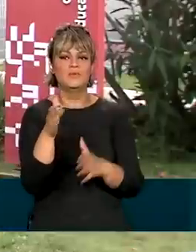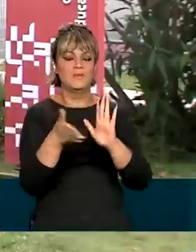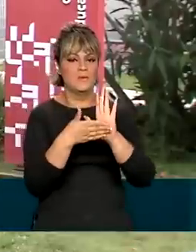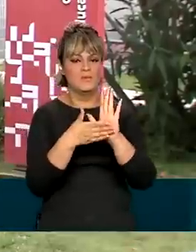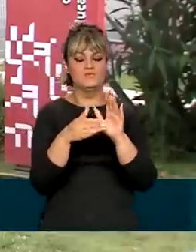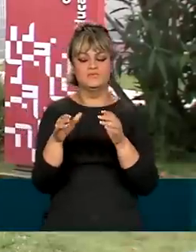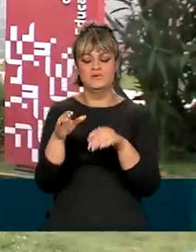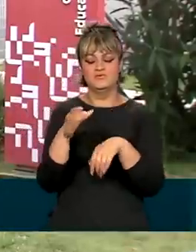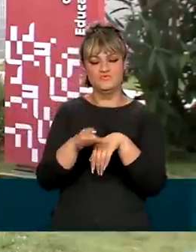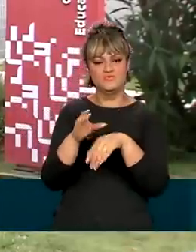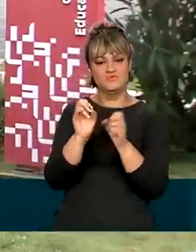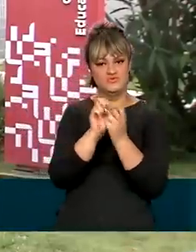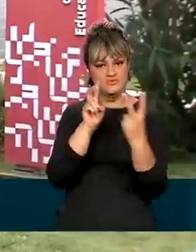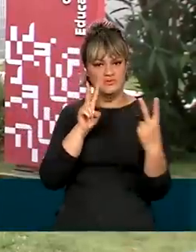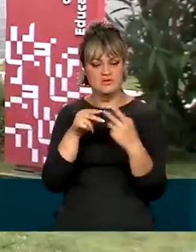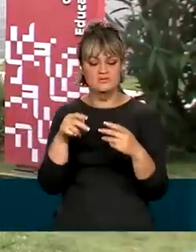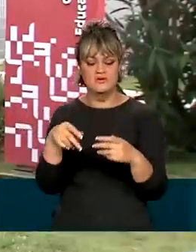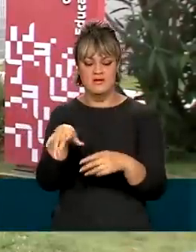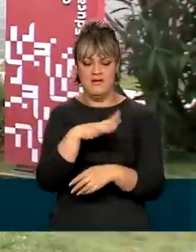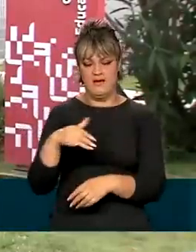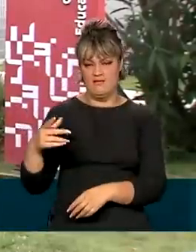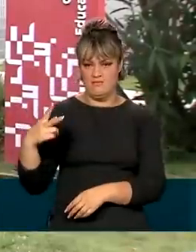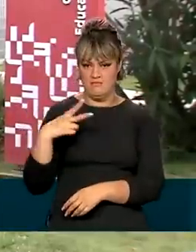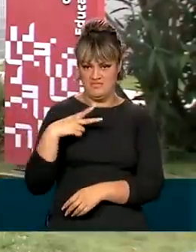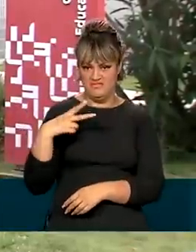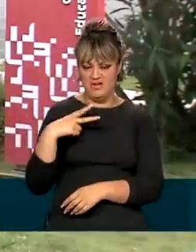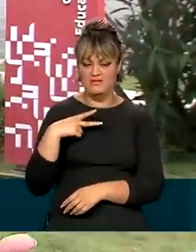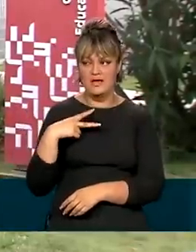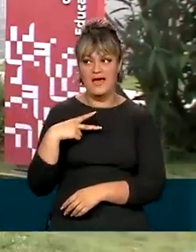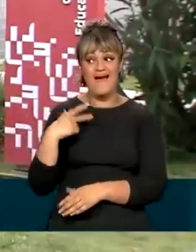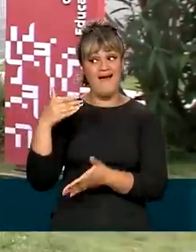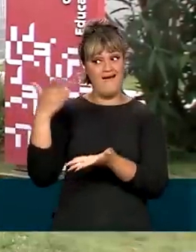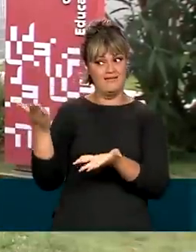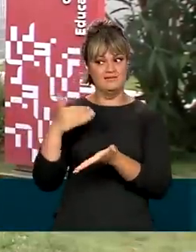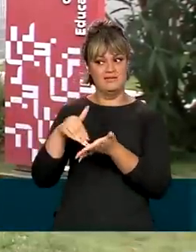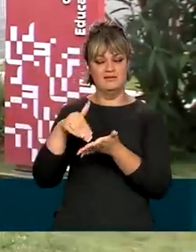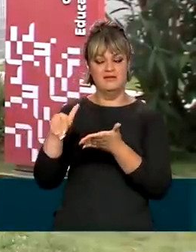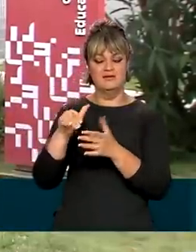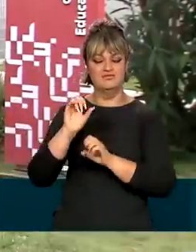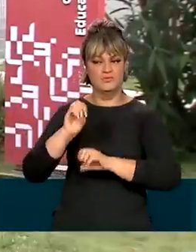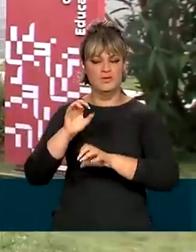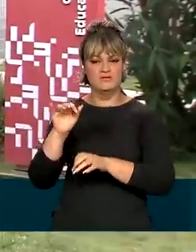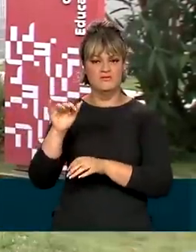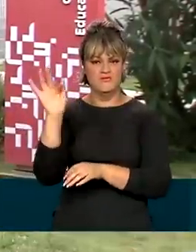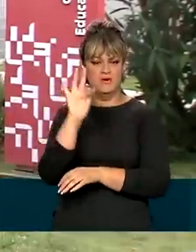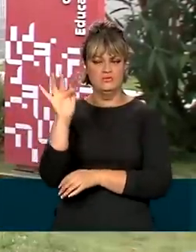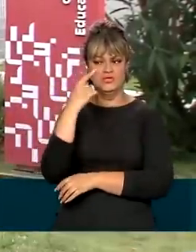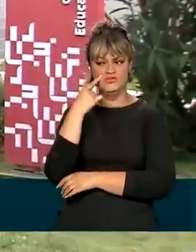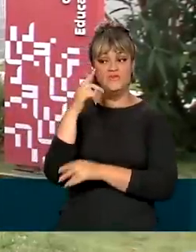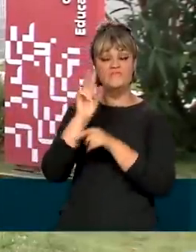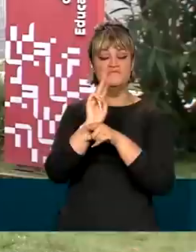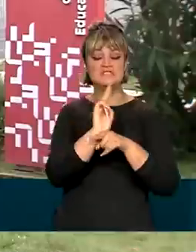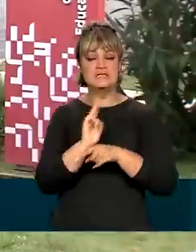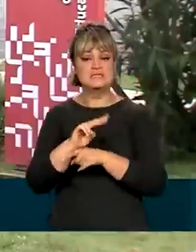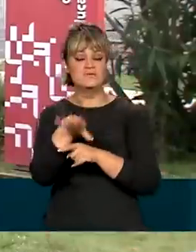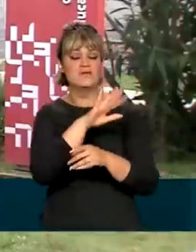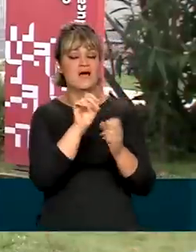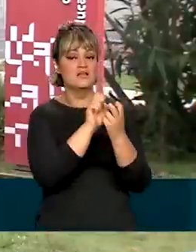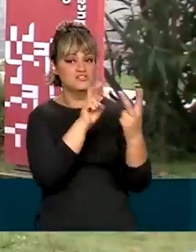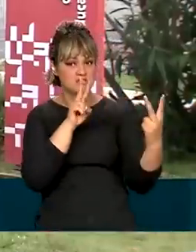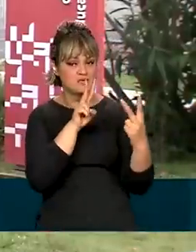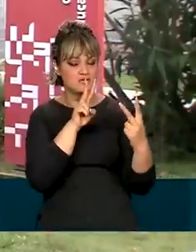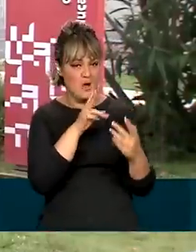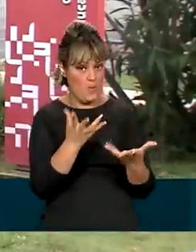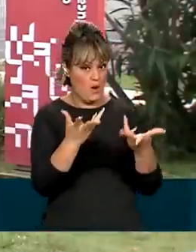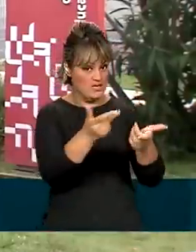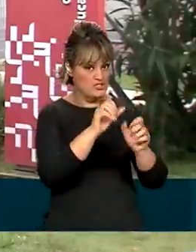oferta de cursos à distância pela rede privada fez com que a Secretaria de Educação Superior aumentasse a fiscalização para garantir a